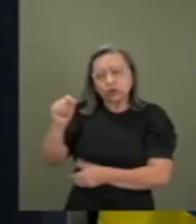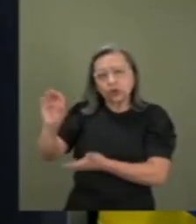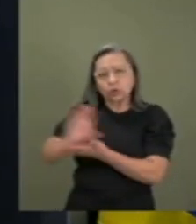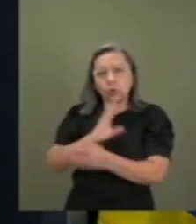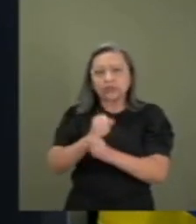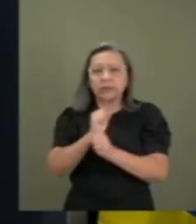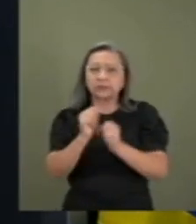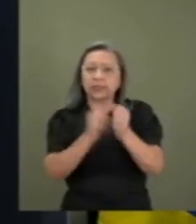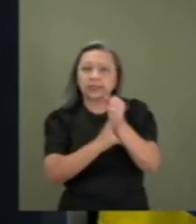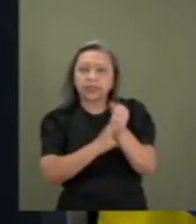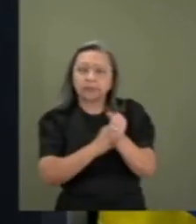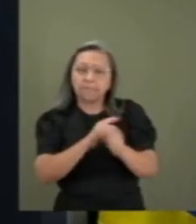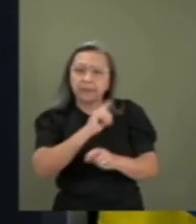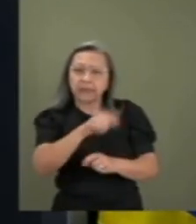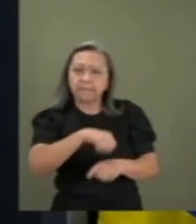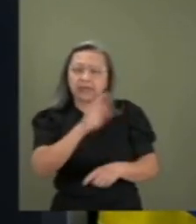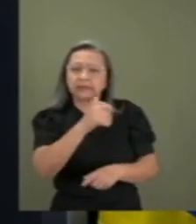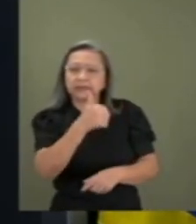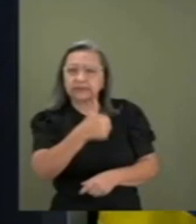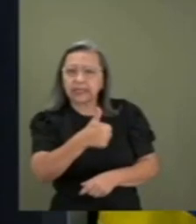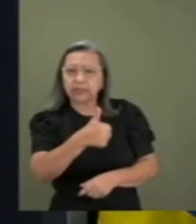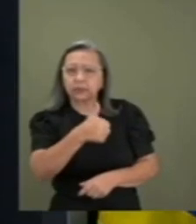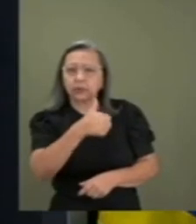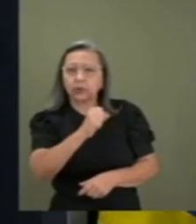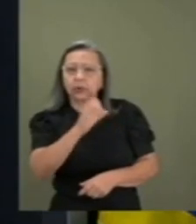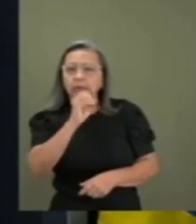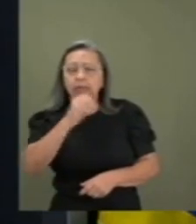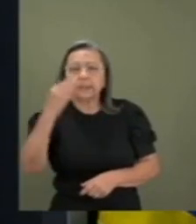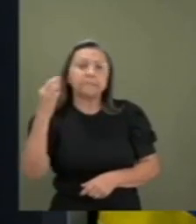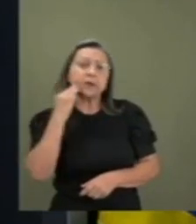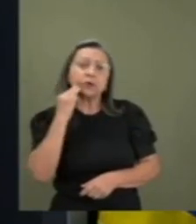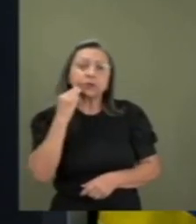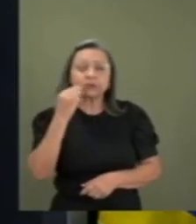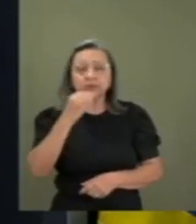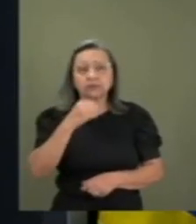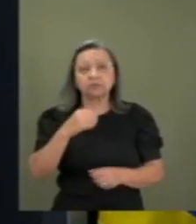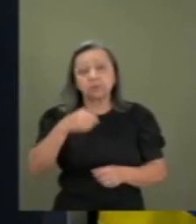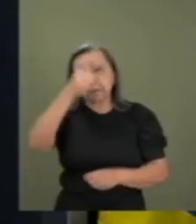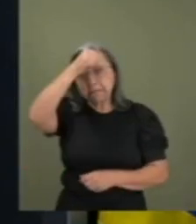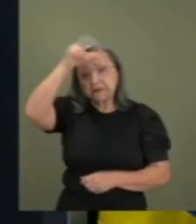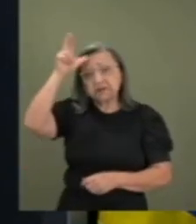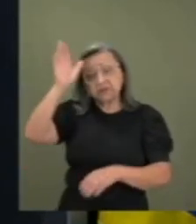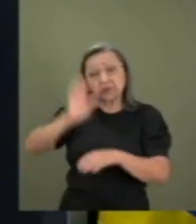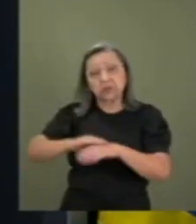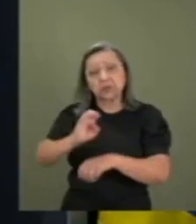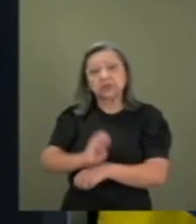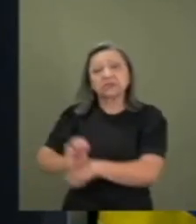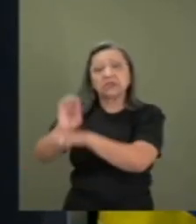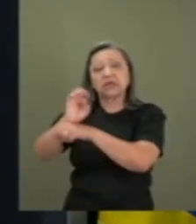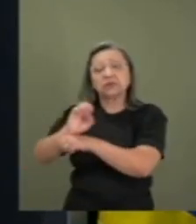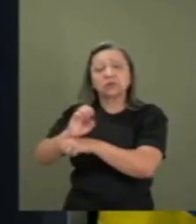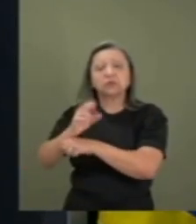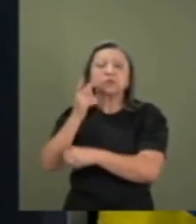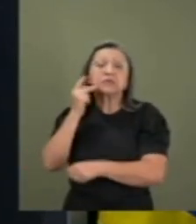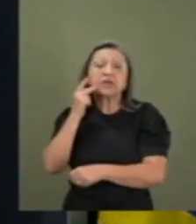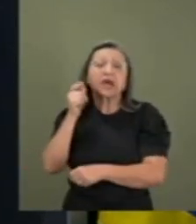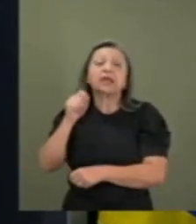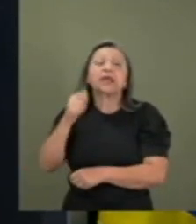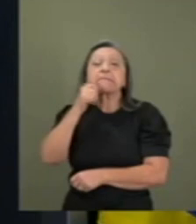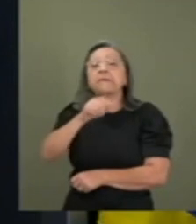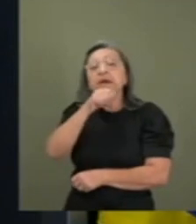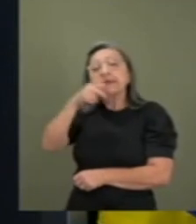mais de 180 milhões de reais para uma prefeitura lá do estado do Ceará, administrada pela própria mãe.